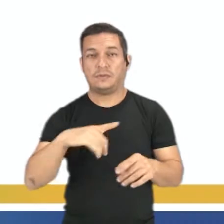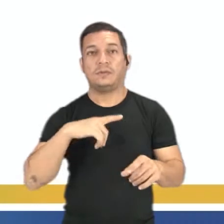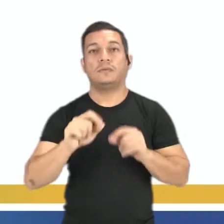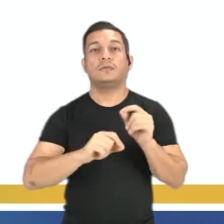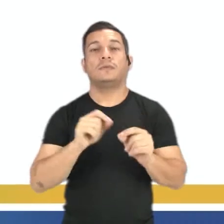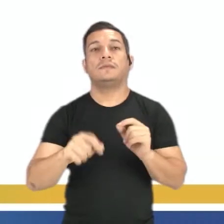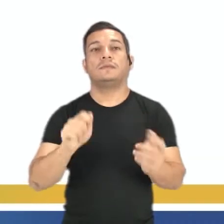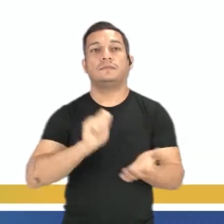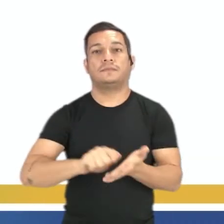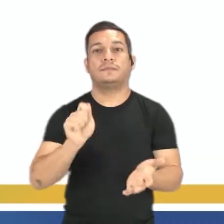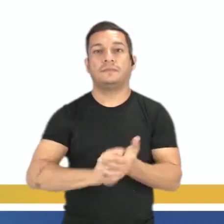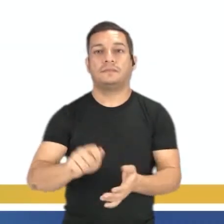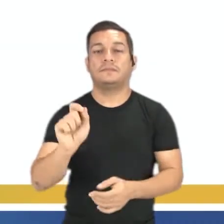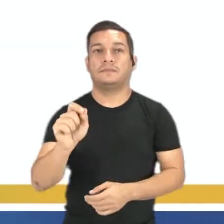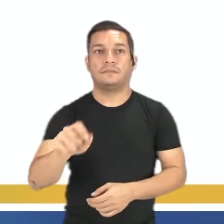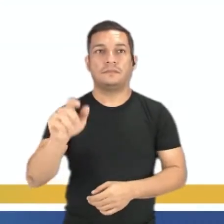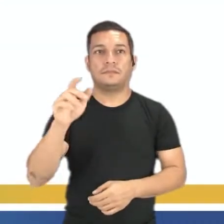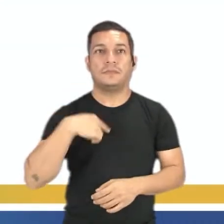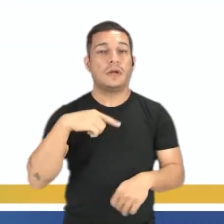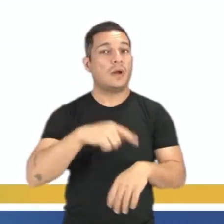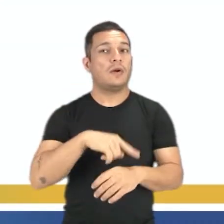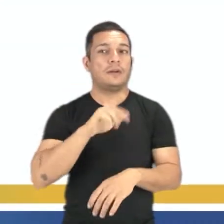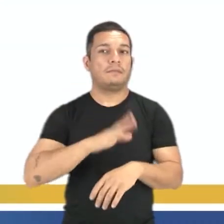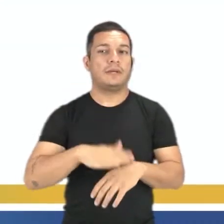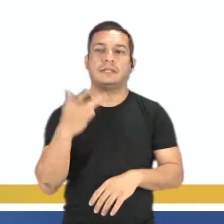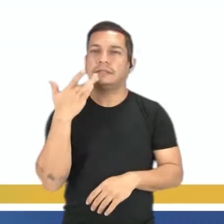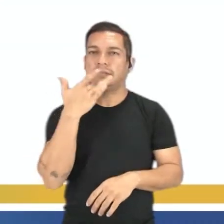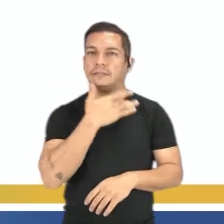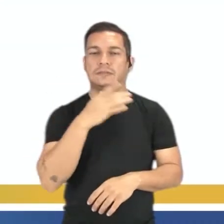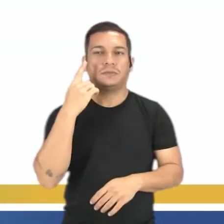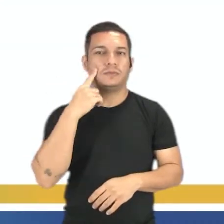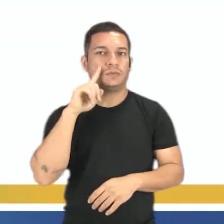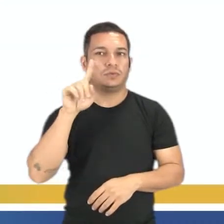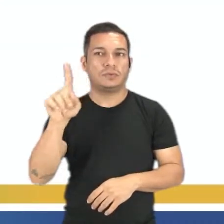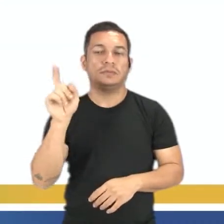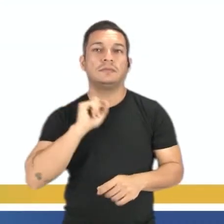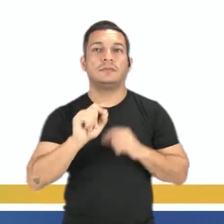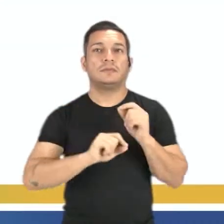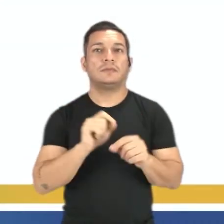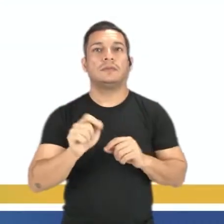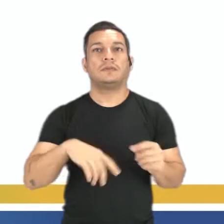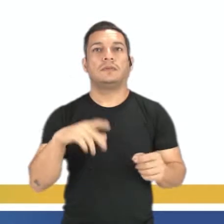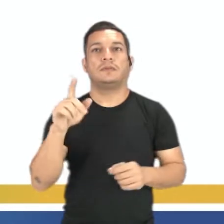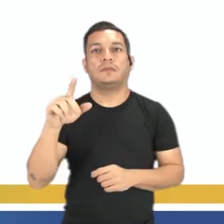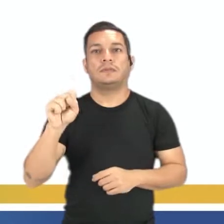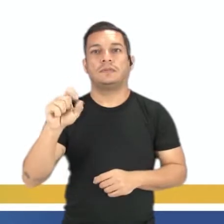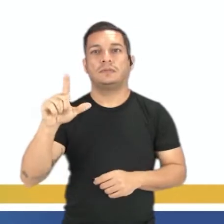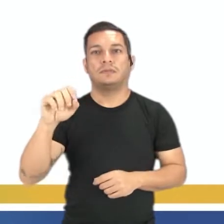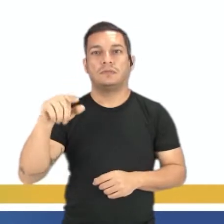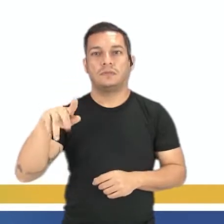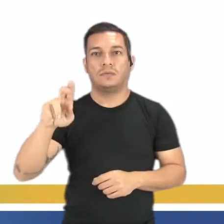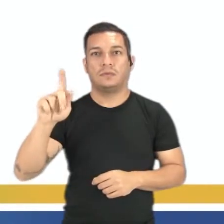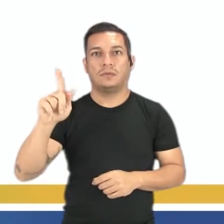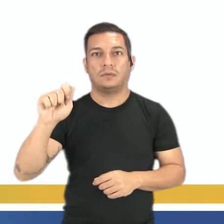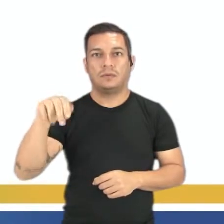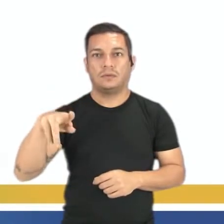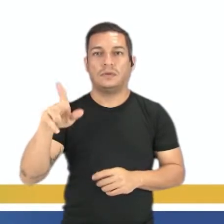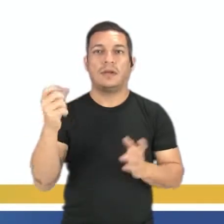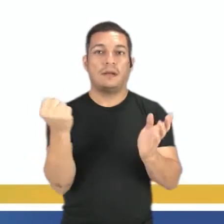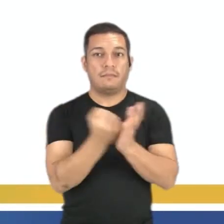temos escrito a hora mais gostosa do dia, que se trata do slogan, né? A frase de efeito